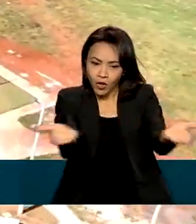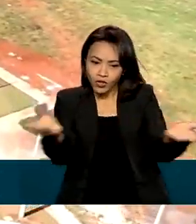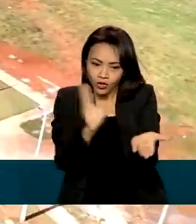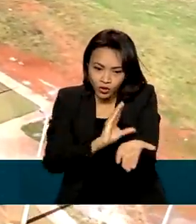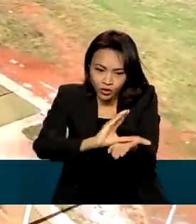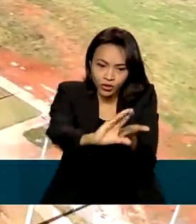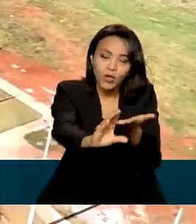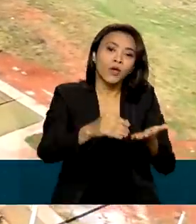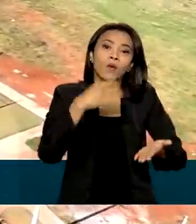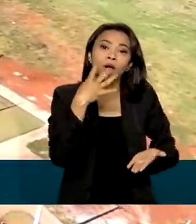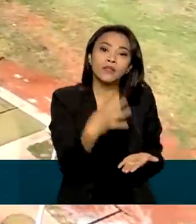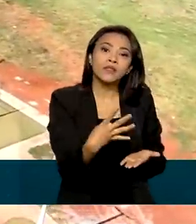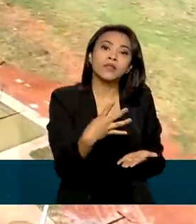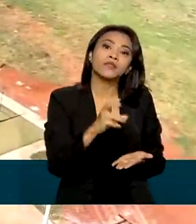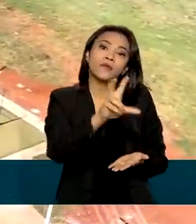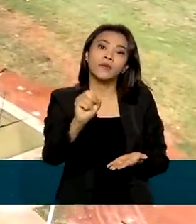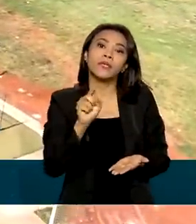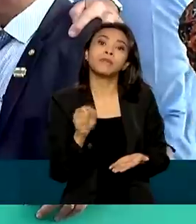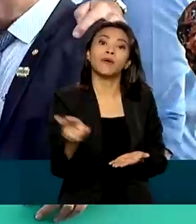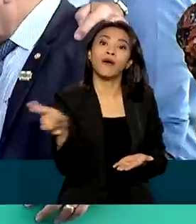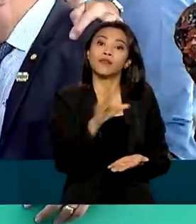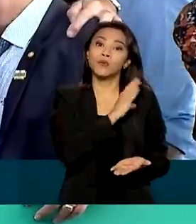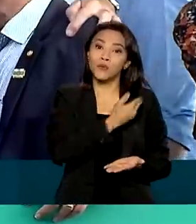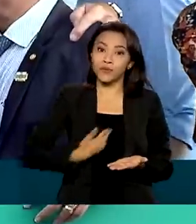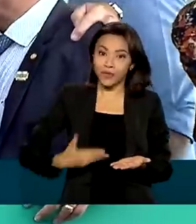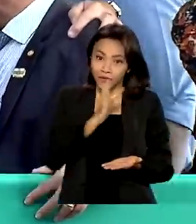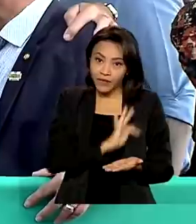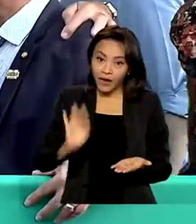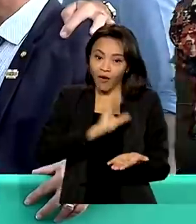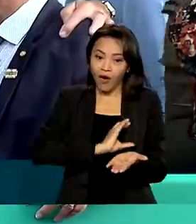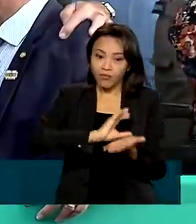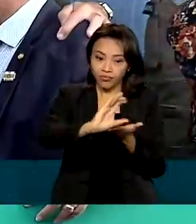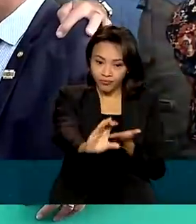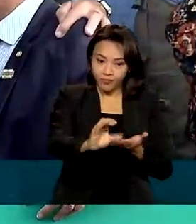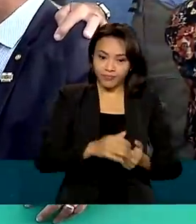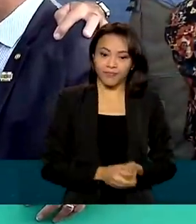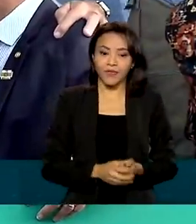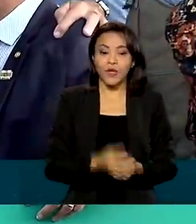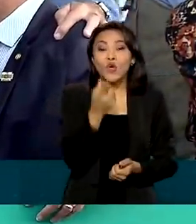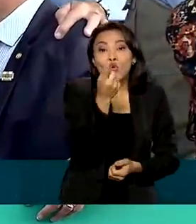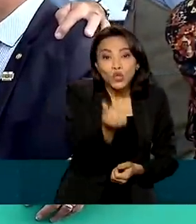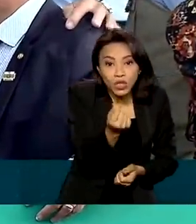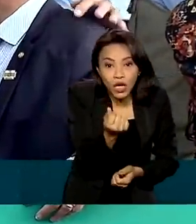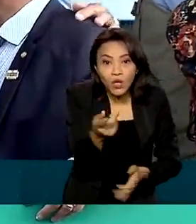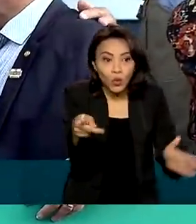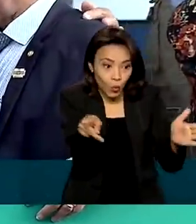mil reais do governo federal. O dinheiro do povo está voltando para o povo.